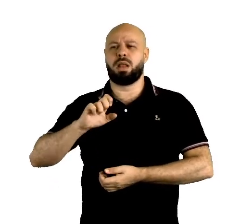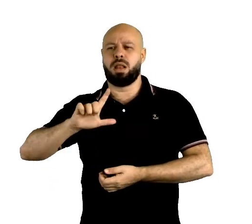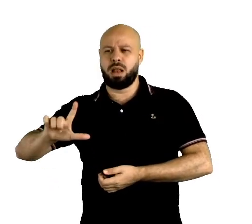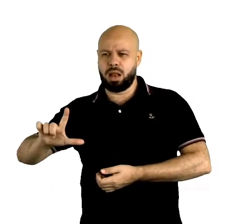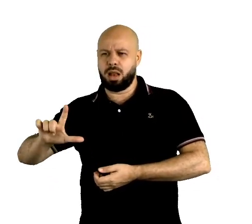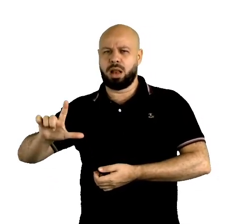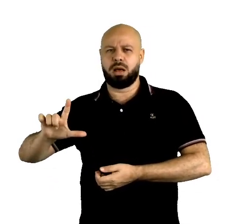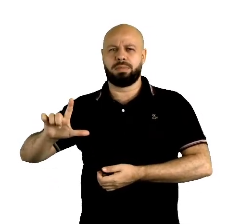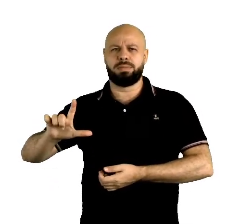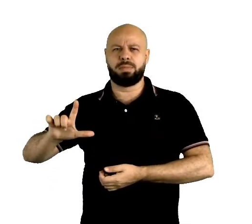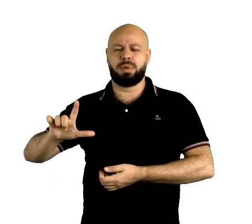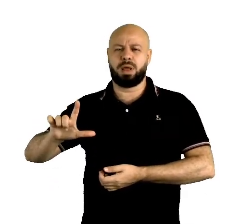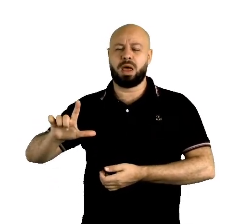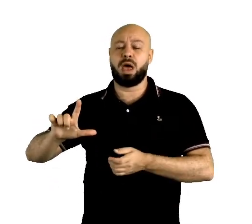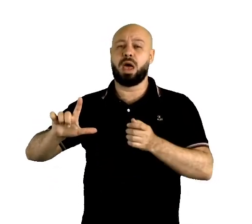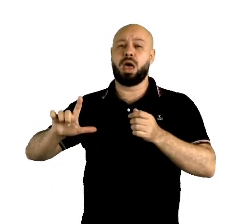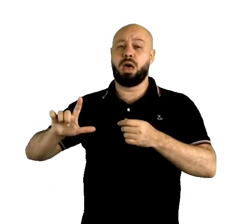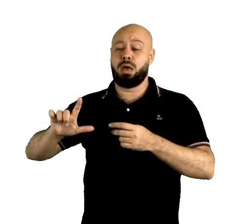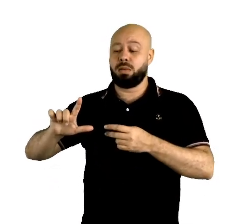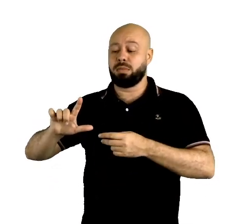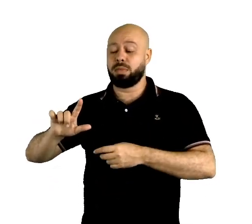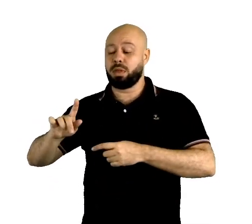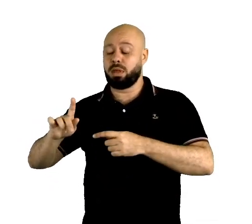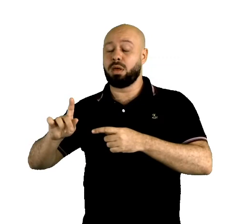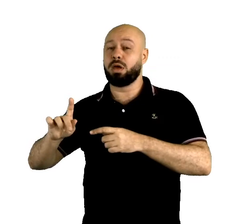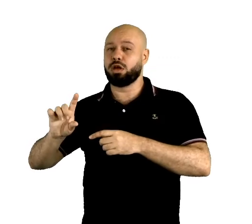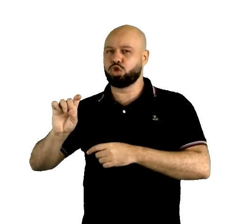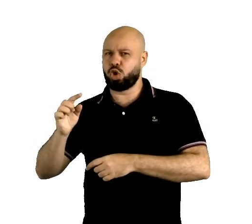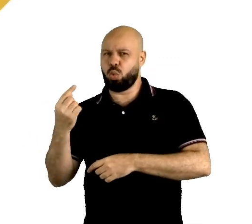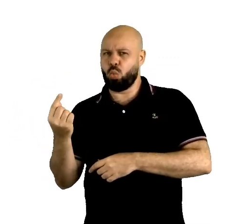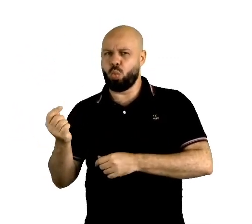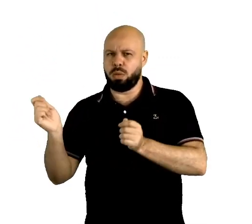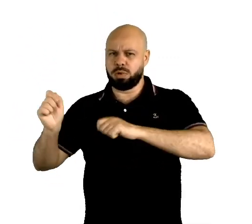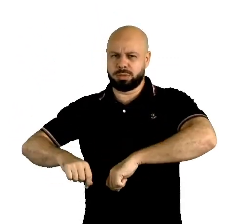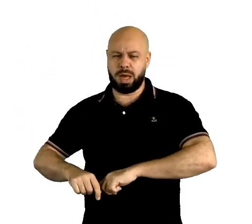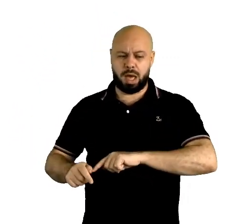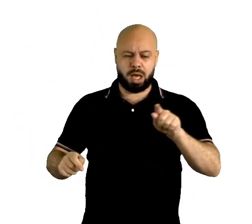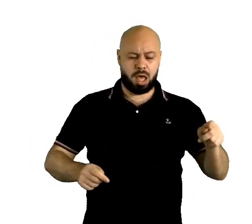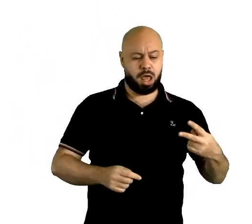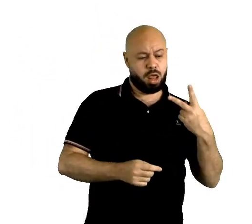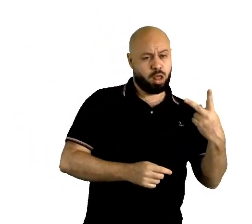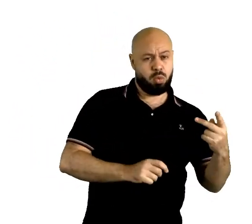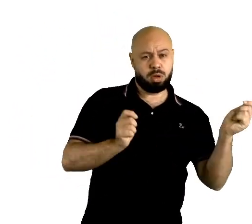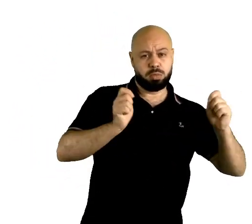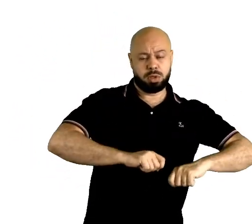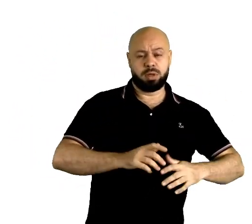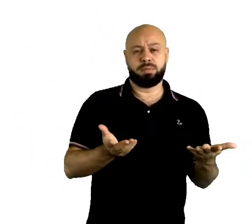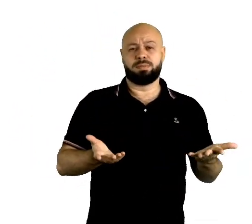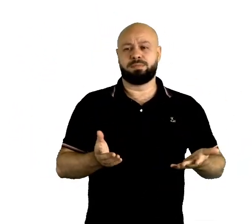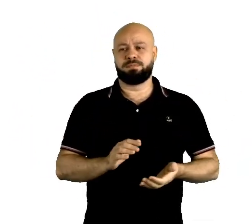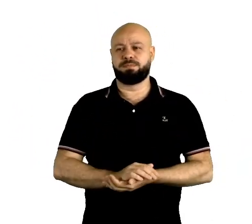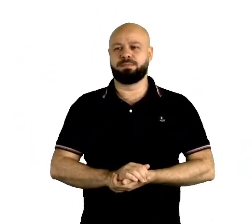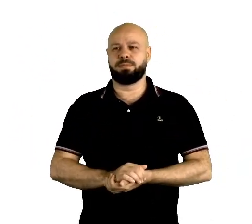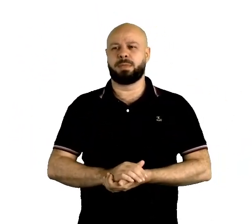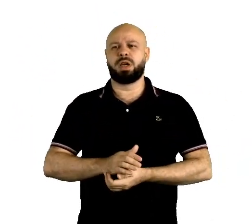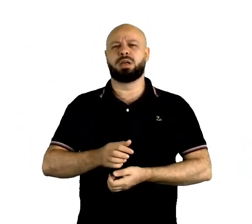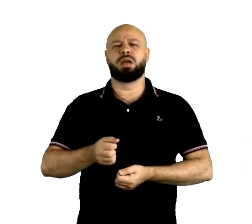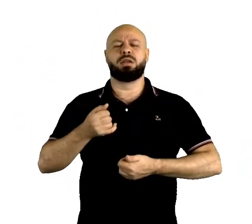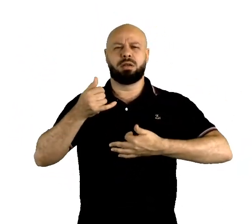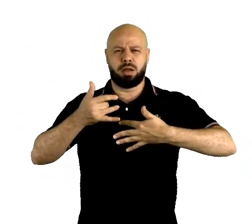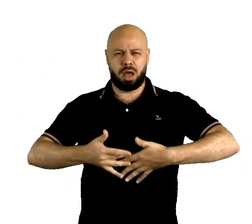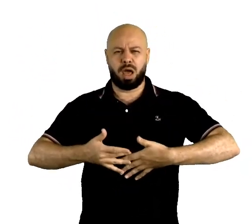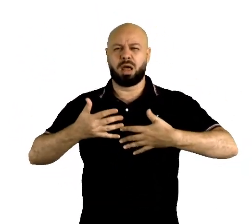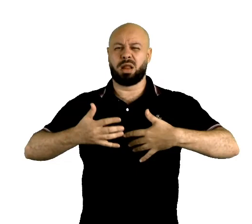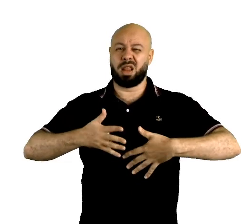britânico eu tenho duas possibilidades, enquanto no britânico somente uma. Também, como eu falei para vocês, é o vocabulário,